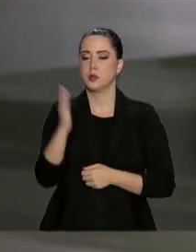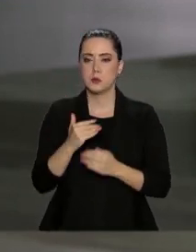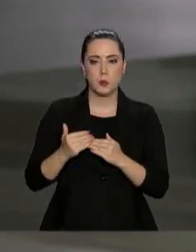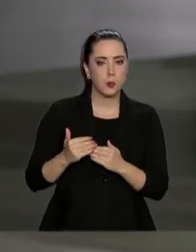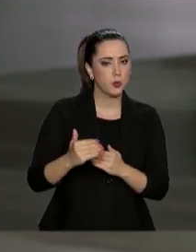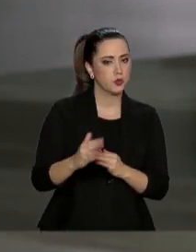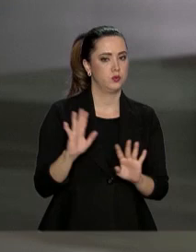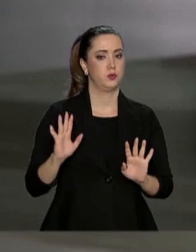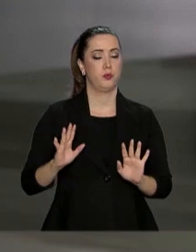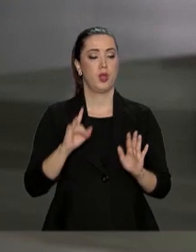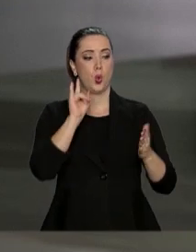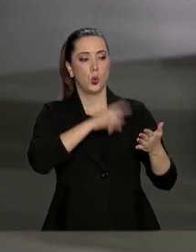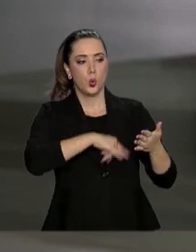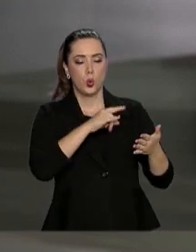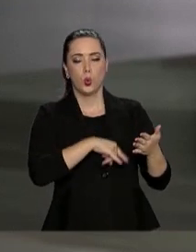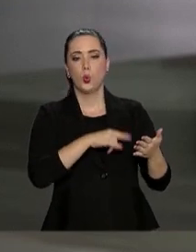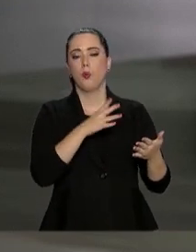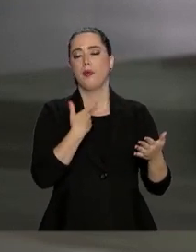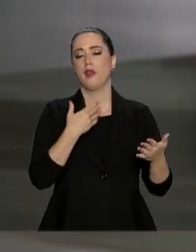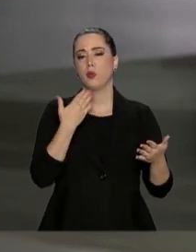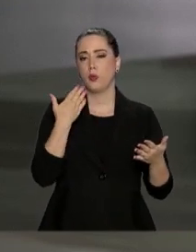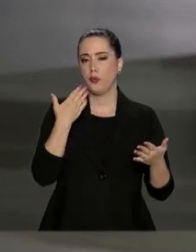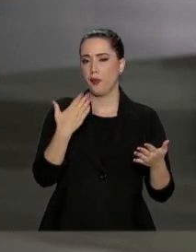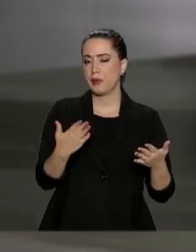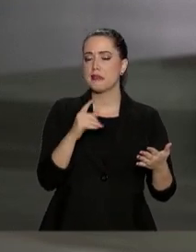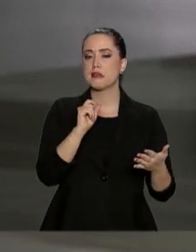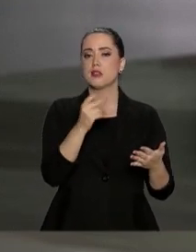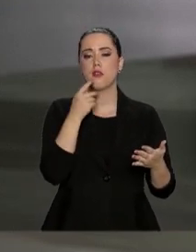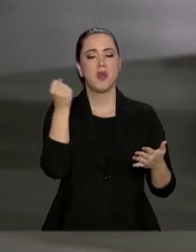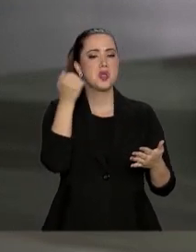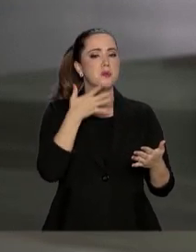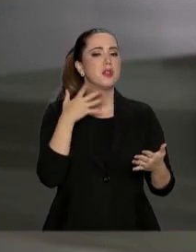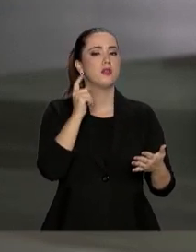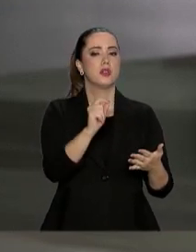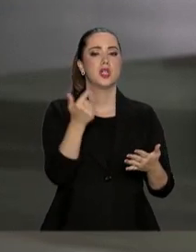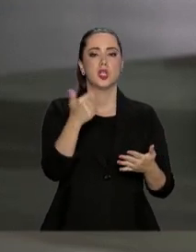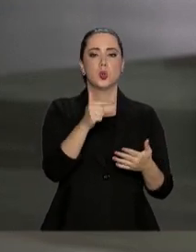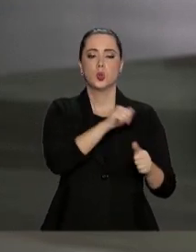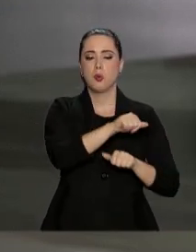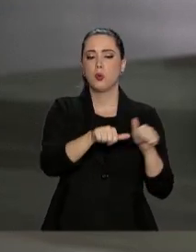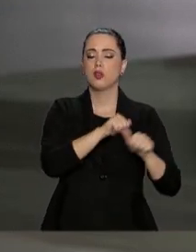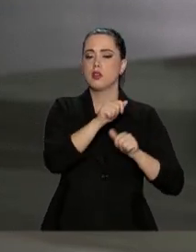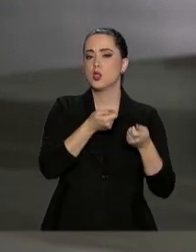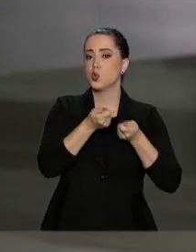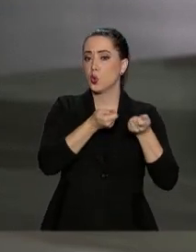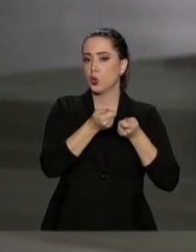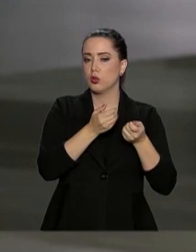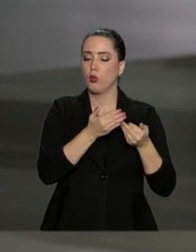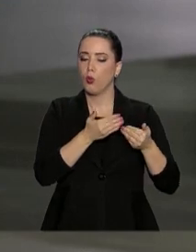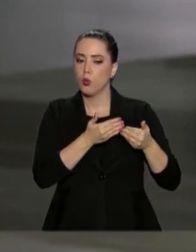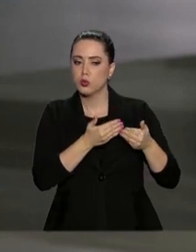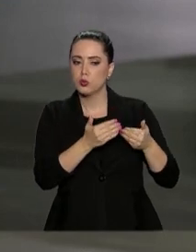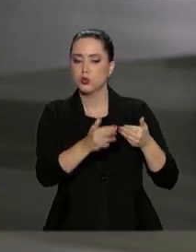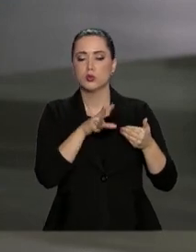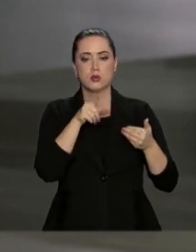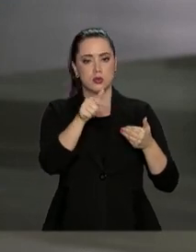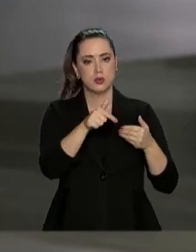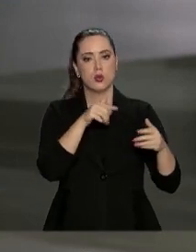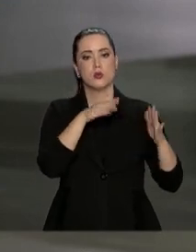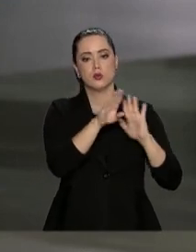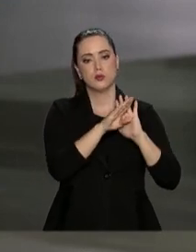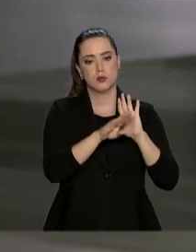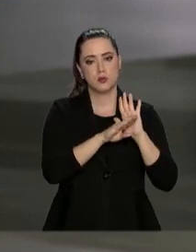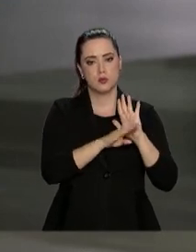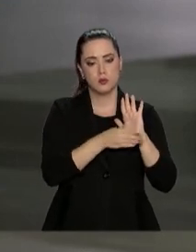ainda, entre outras coisas, que não haverá alteração do controle da empresa e serão mantidos todos os